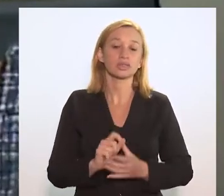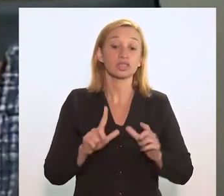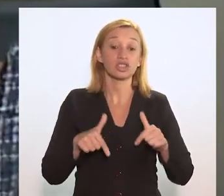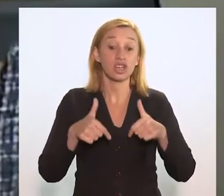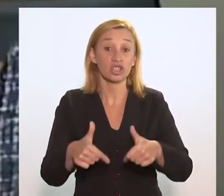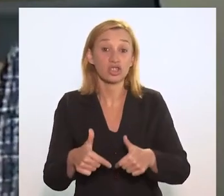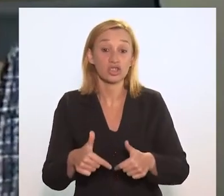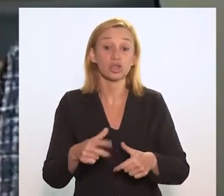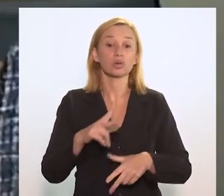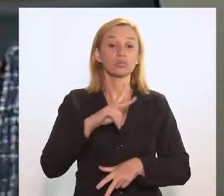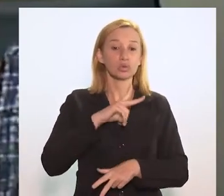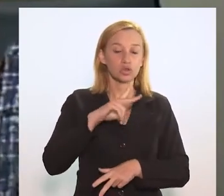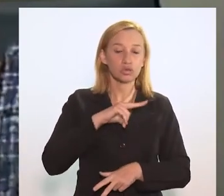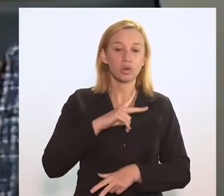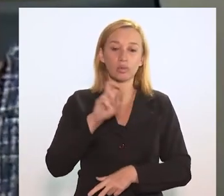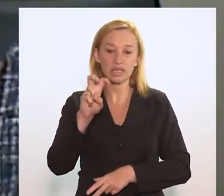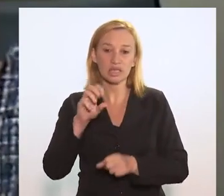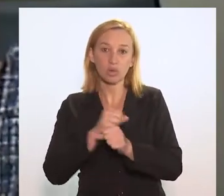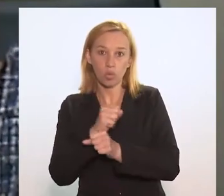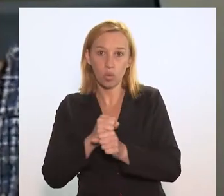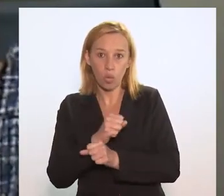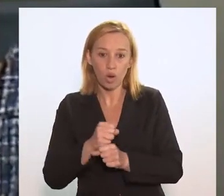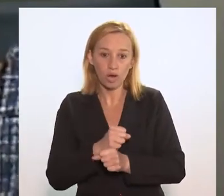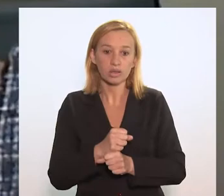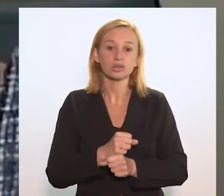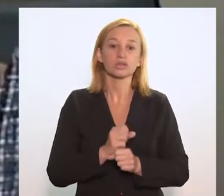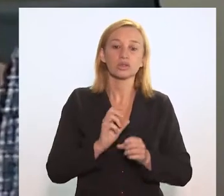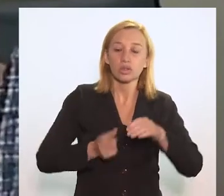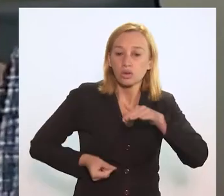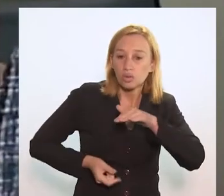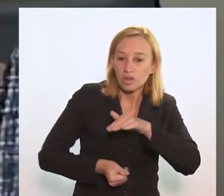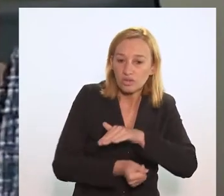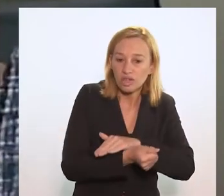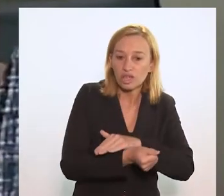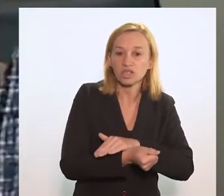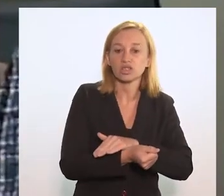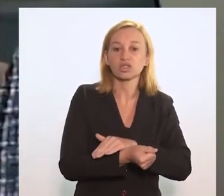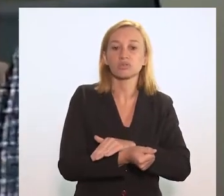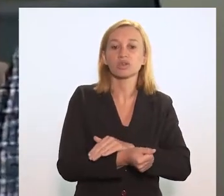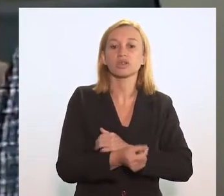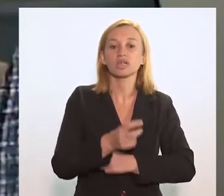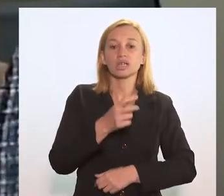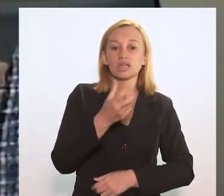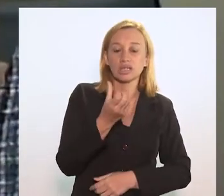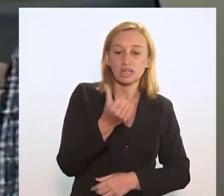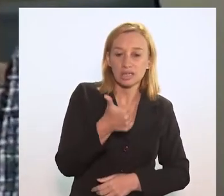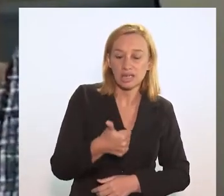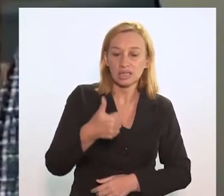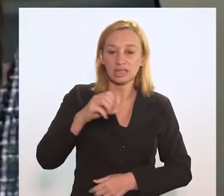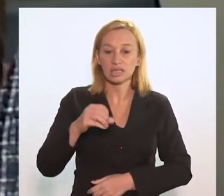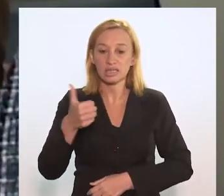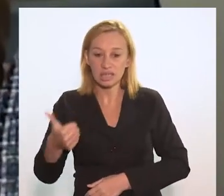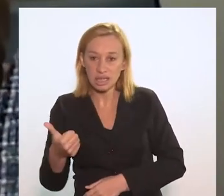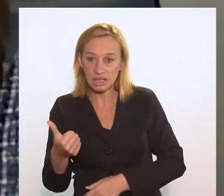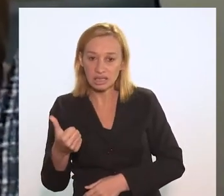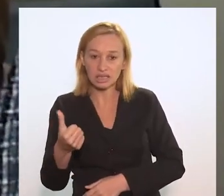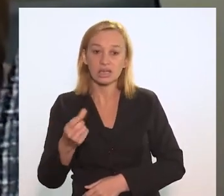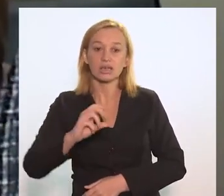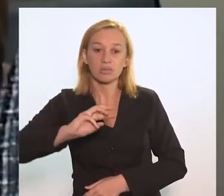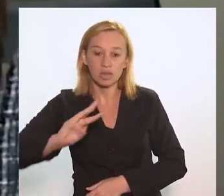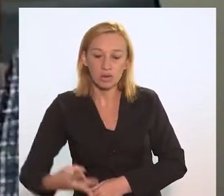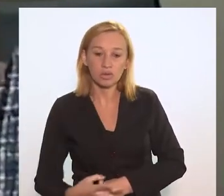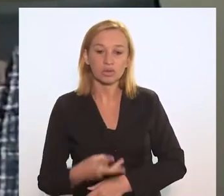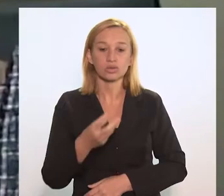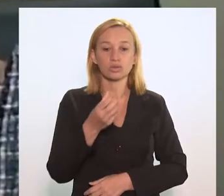de atuação para os próximos cinco anos, com investimento de 106 milhões em 2021